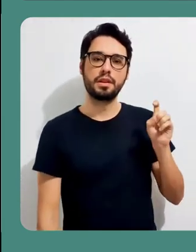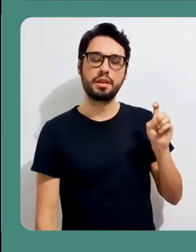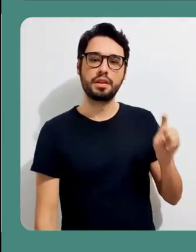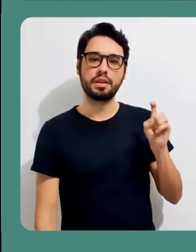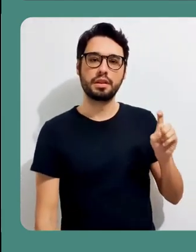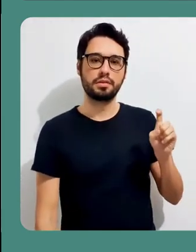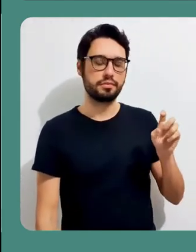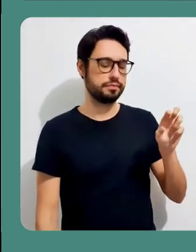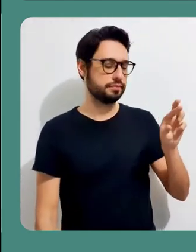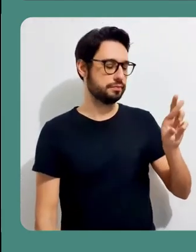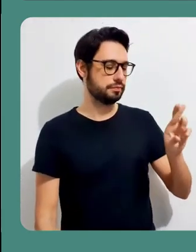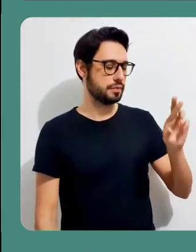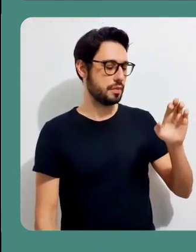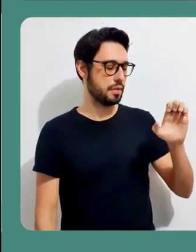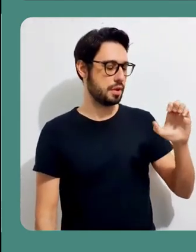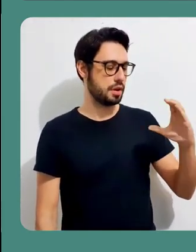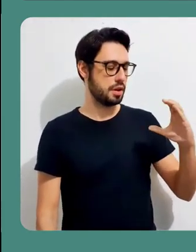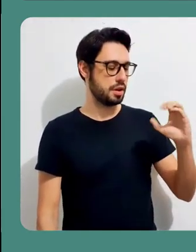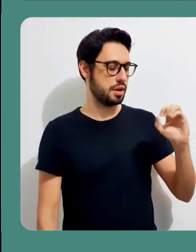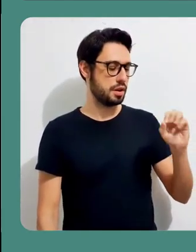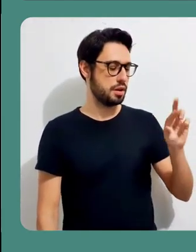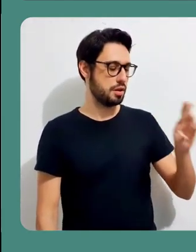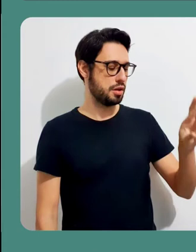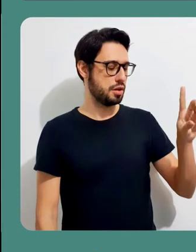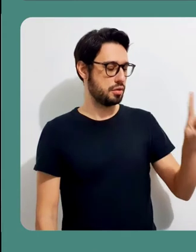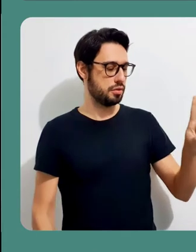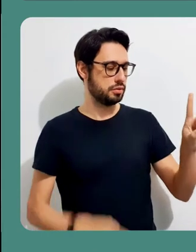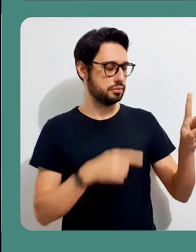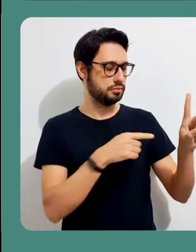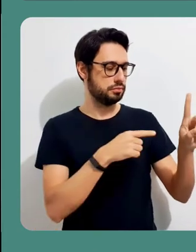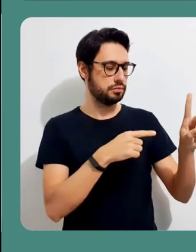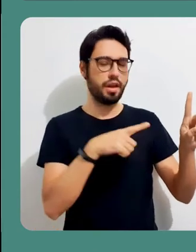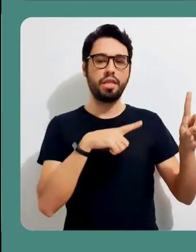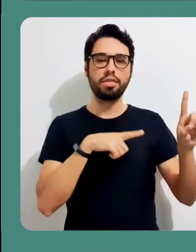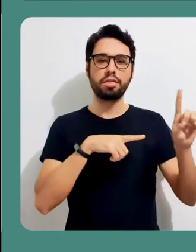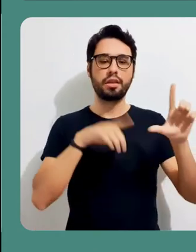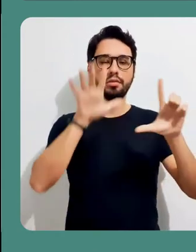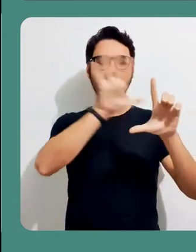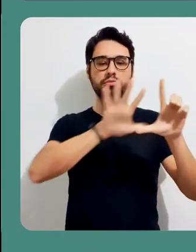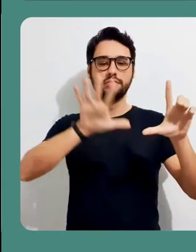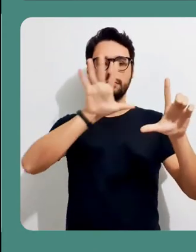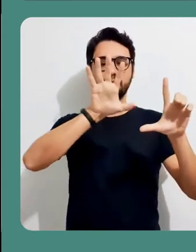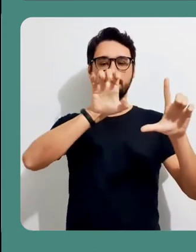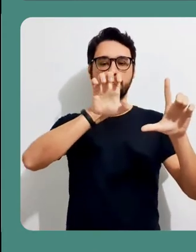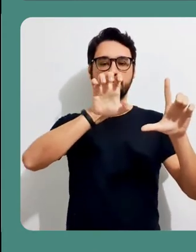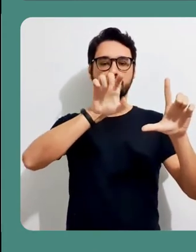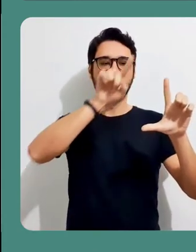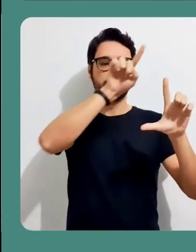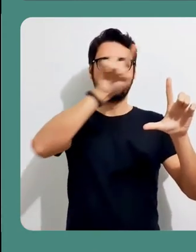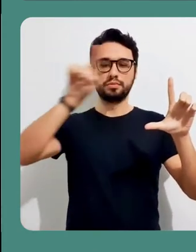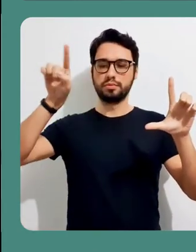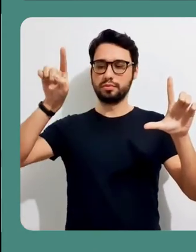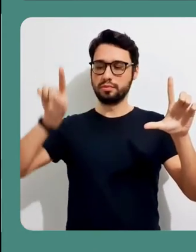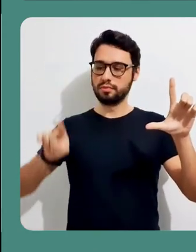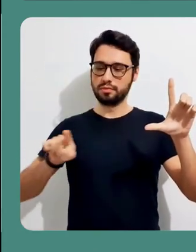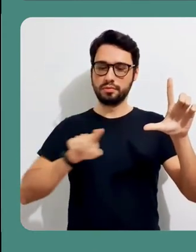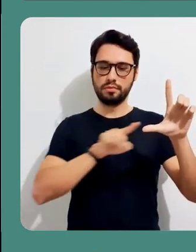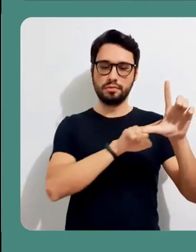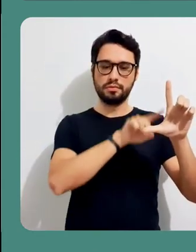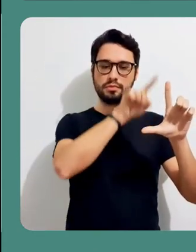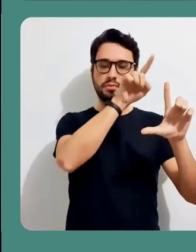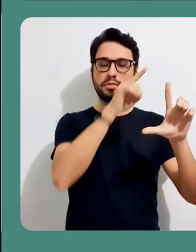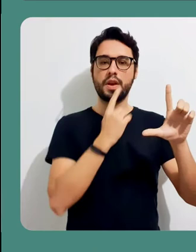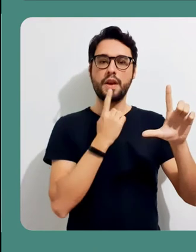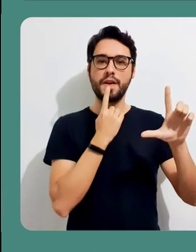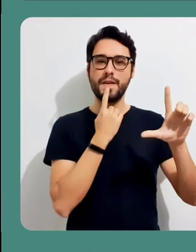o meu vídeo. Eu vou clicar, então, aqui neste botão de Record e vejam que, então, ele colocou